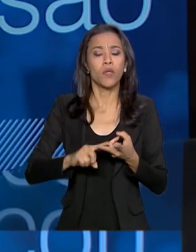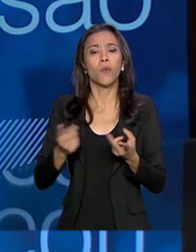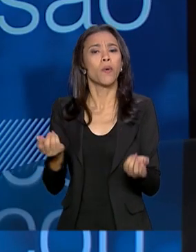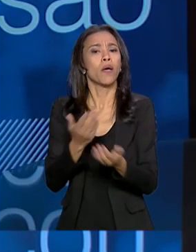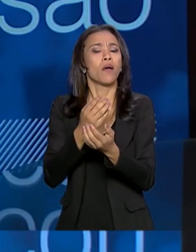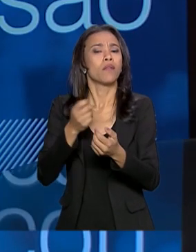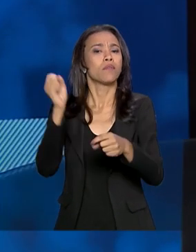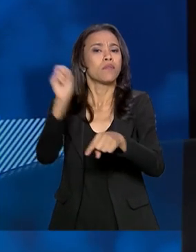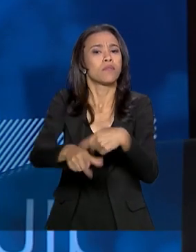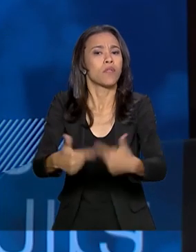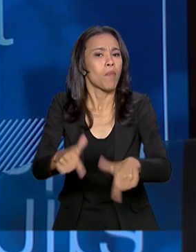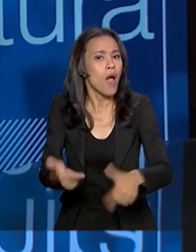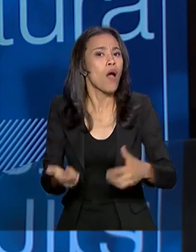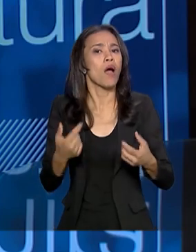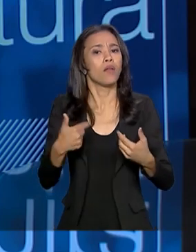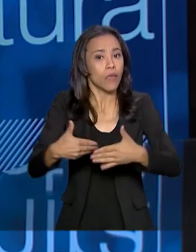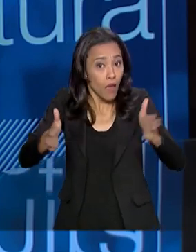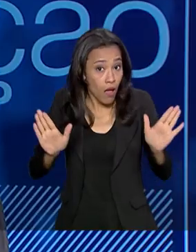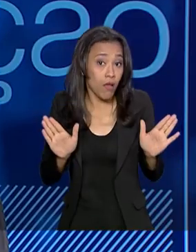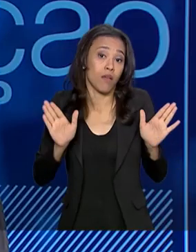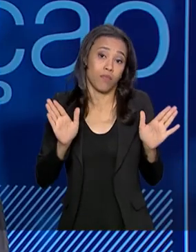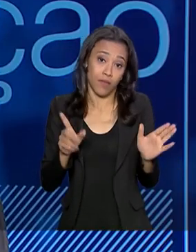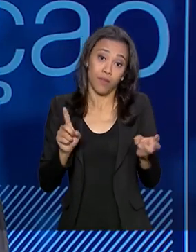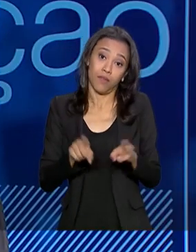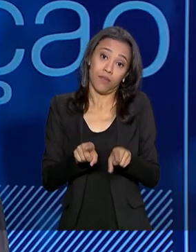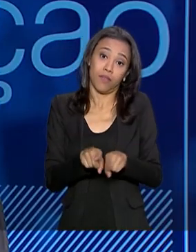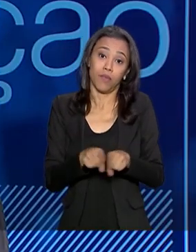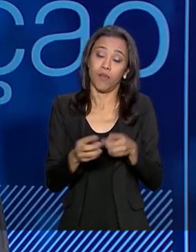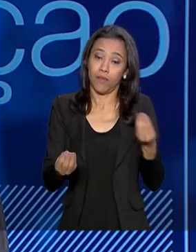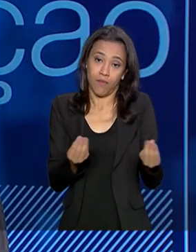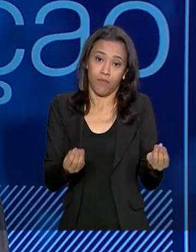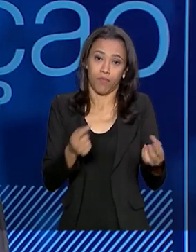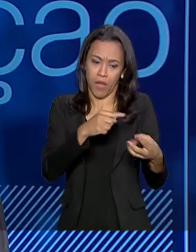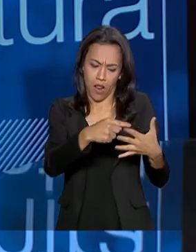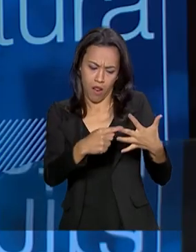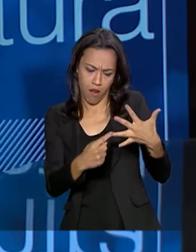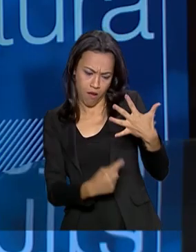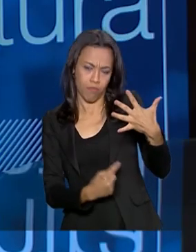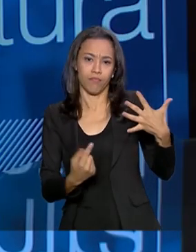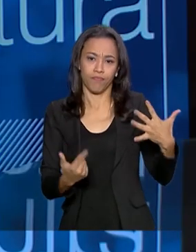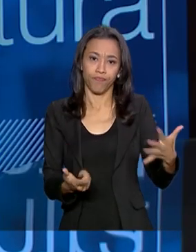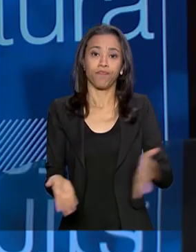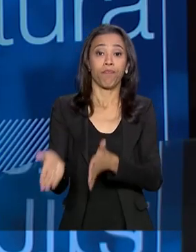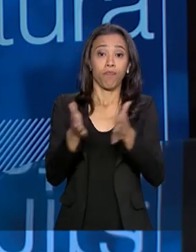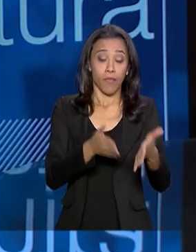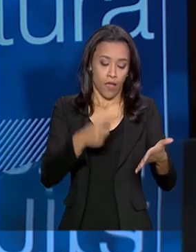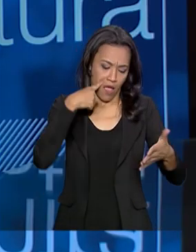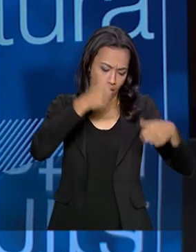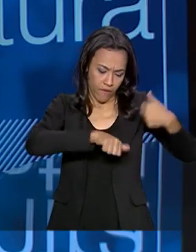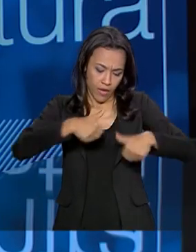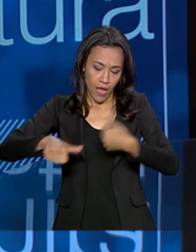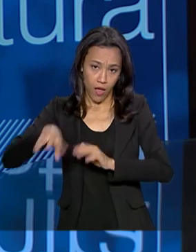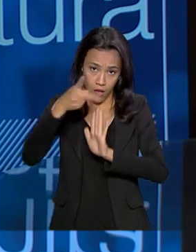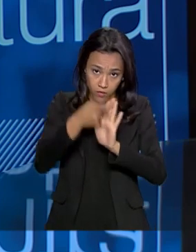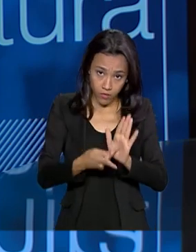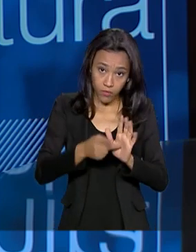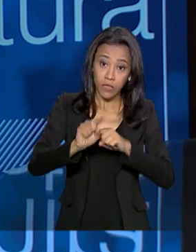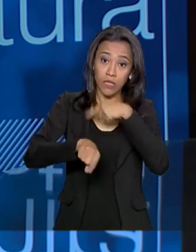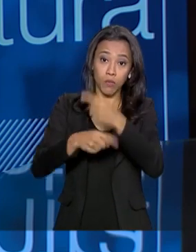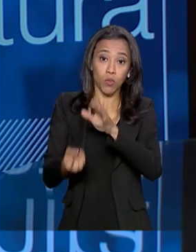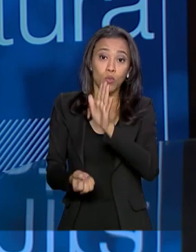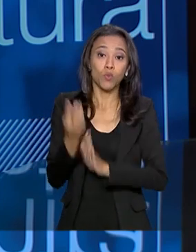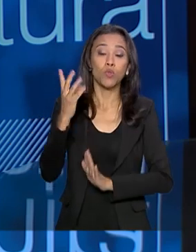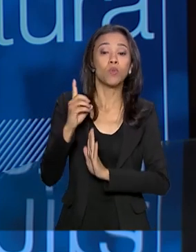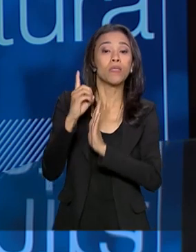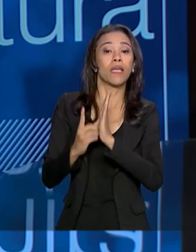e a atratividade do empreendimento para a iniciativa privada. Ocorre a reunião, eles são qualificados, tem o decreto do presidente, esses